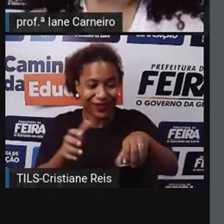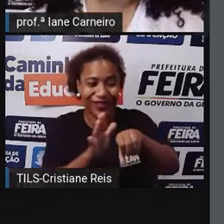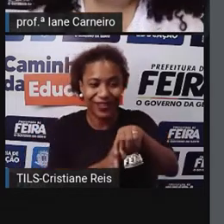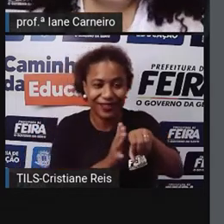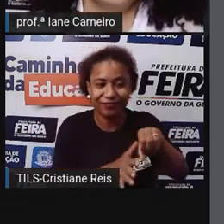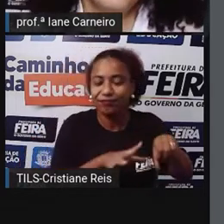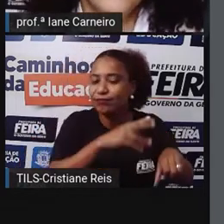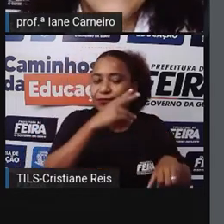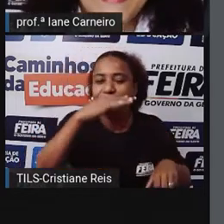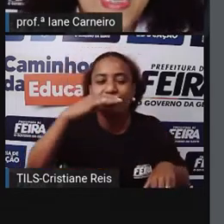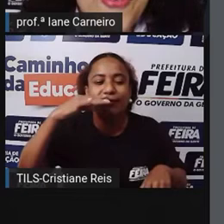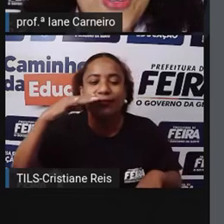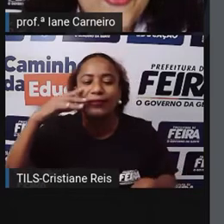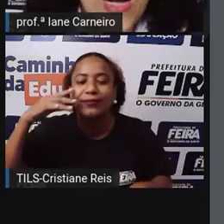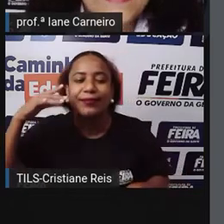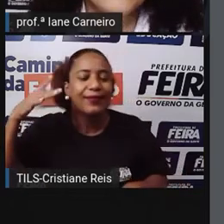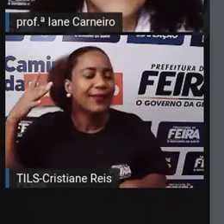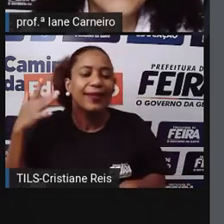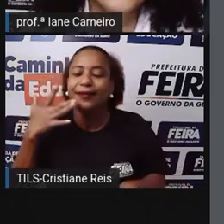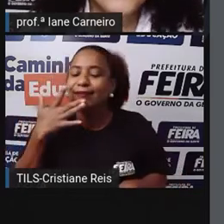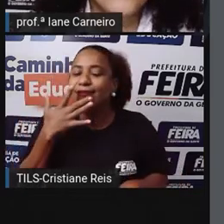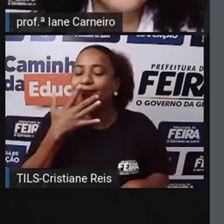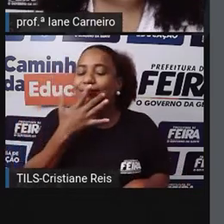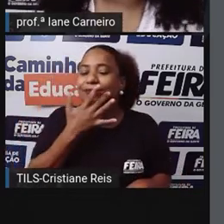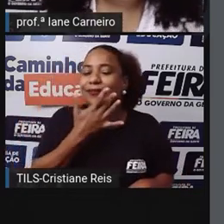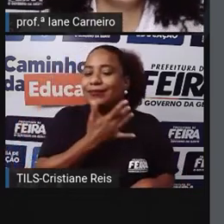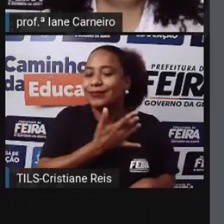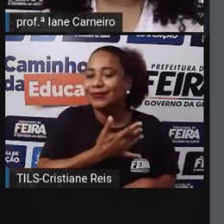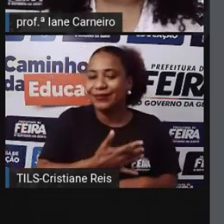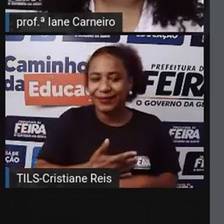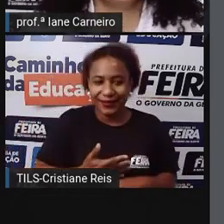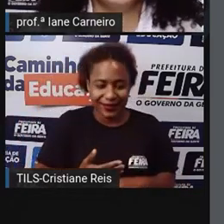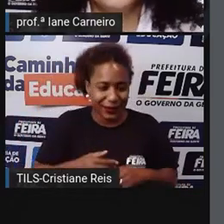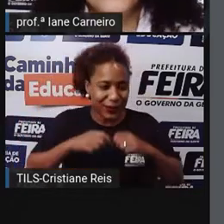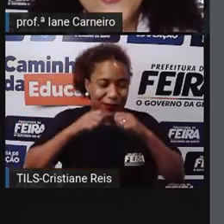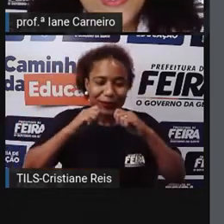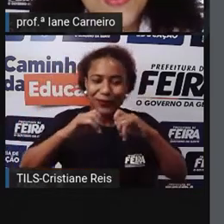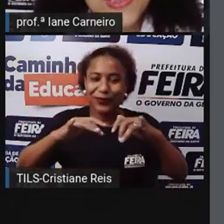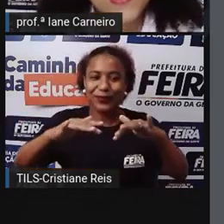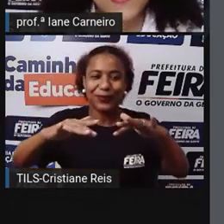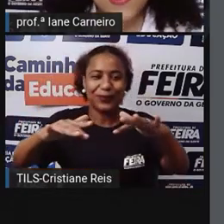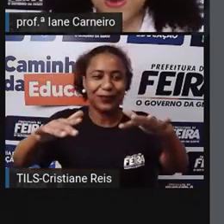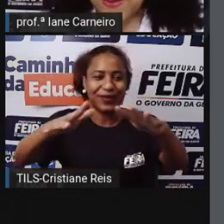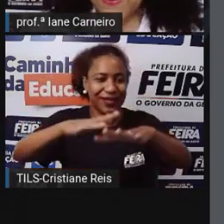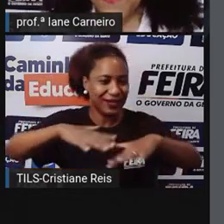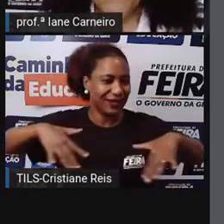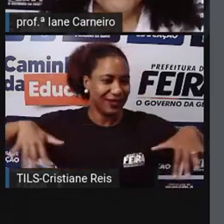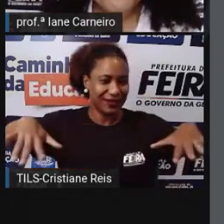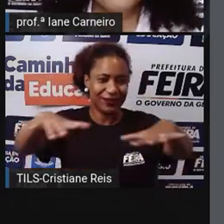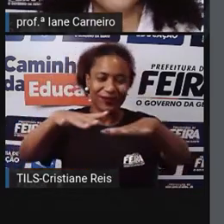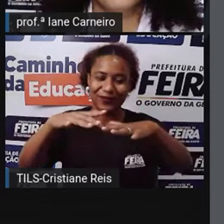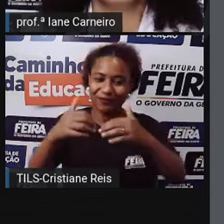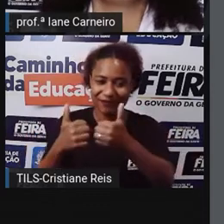Daquela feijoada deliciosa Se espalhava por toda a vizinhança